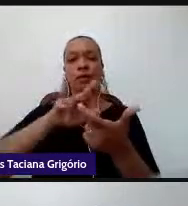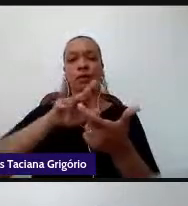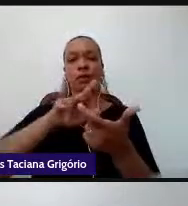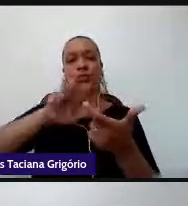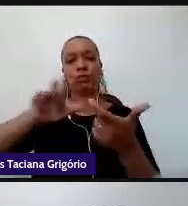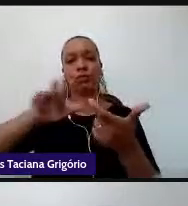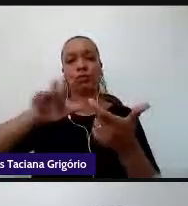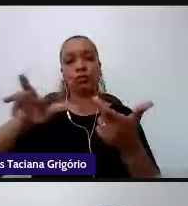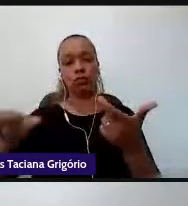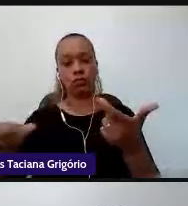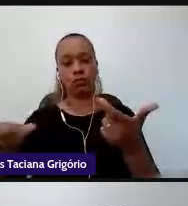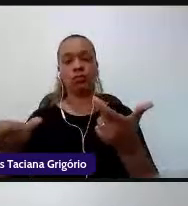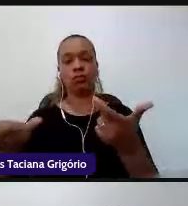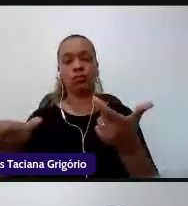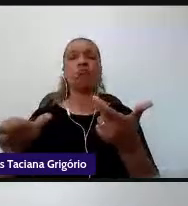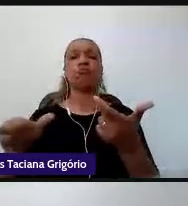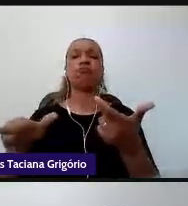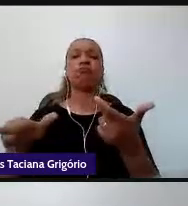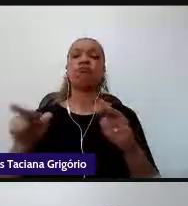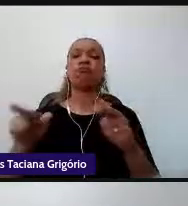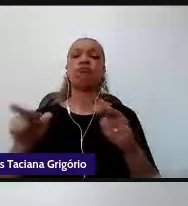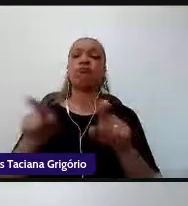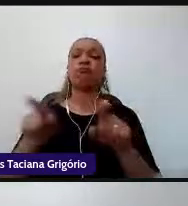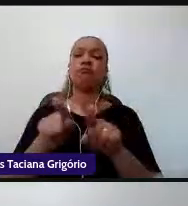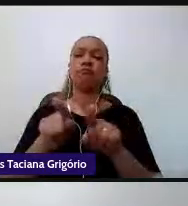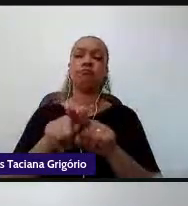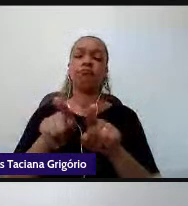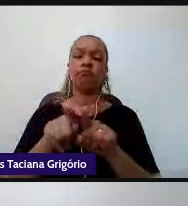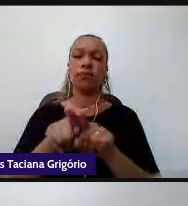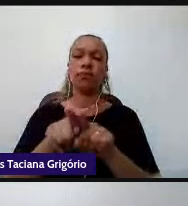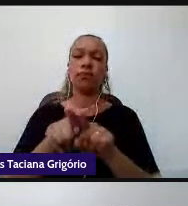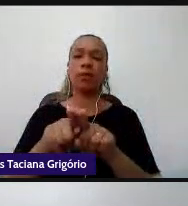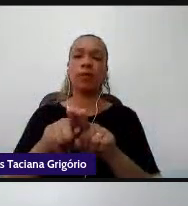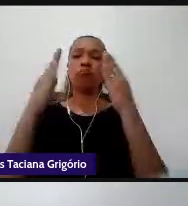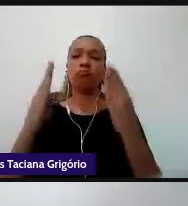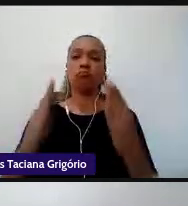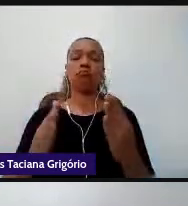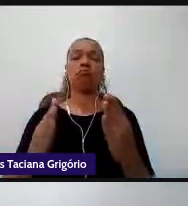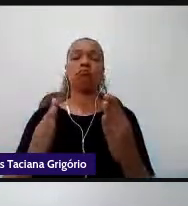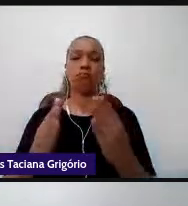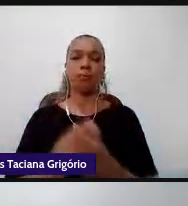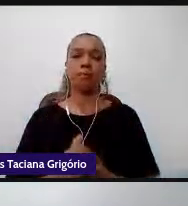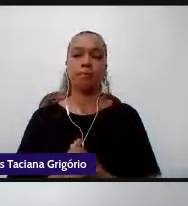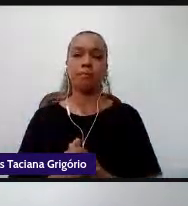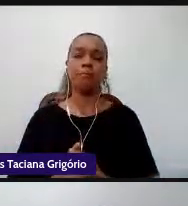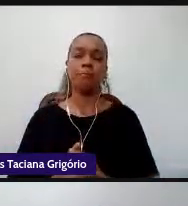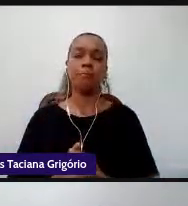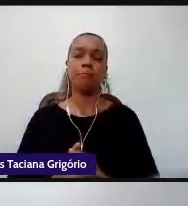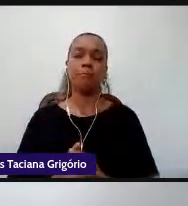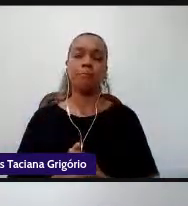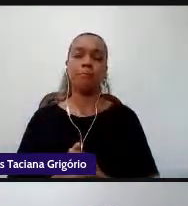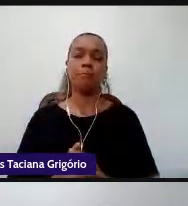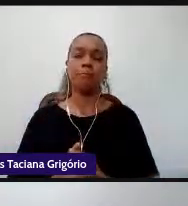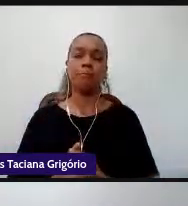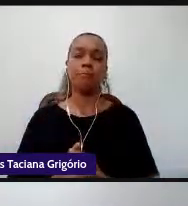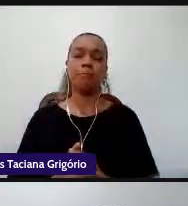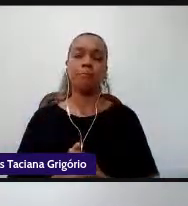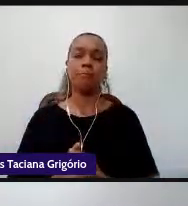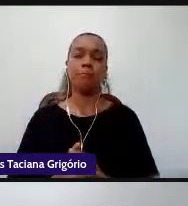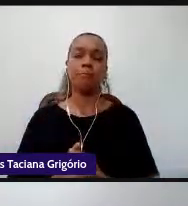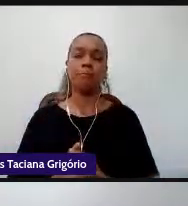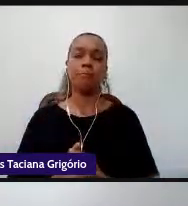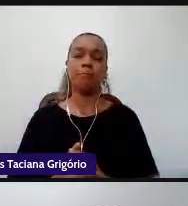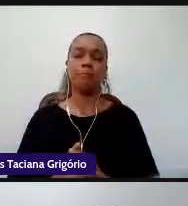a base nacional comum curricular. Implementamos também, conduzimos uma pesquisa bibliográfica sobre os objetos de